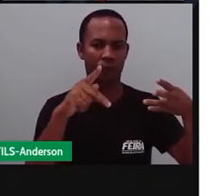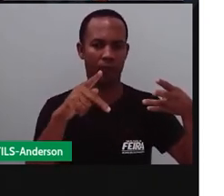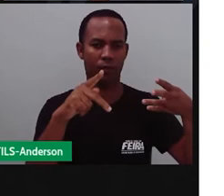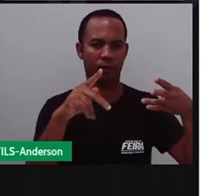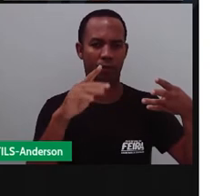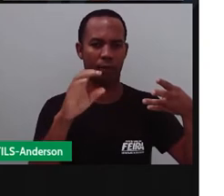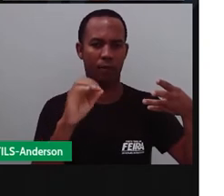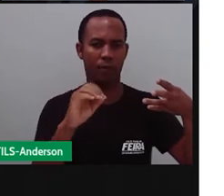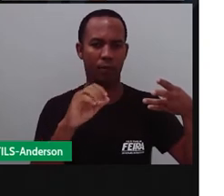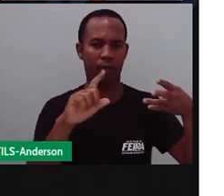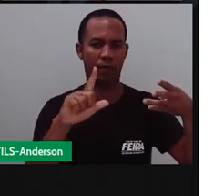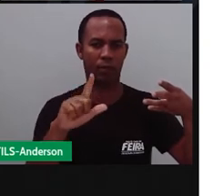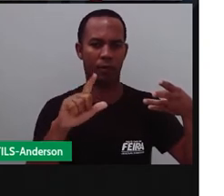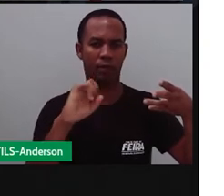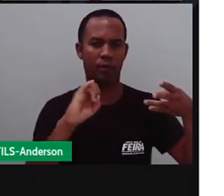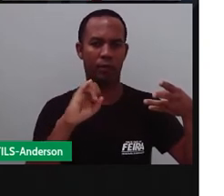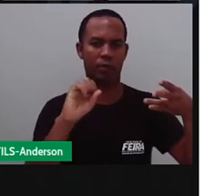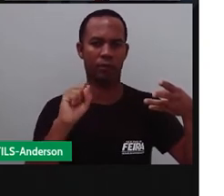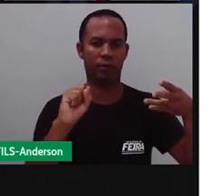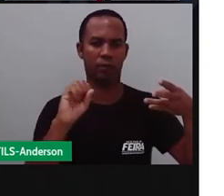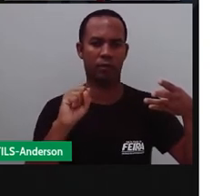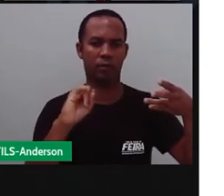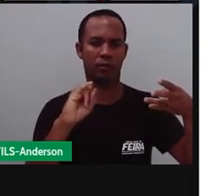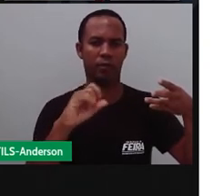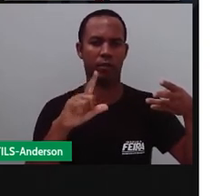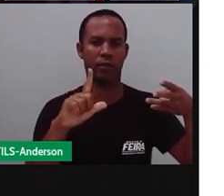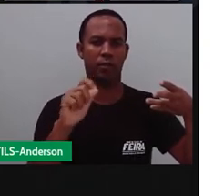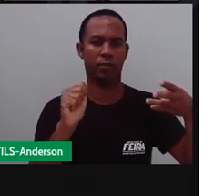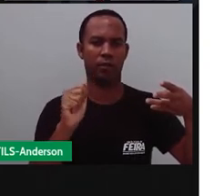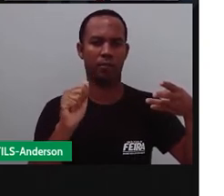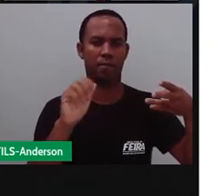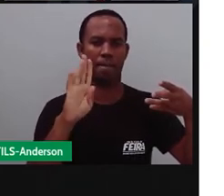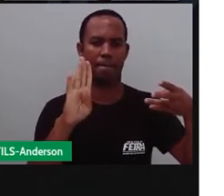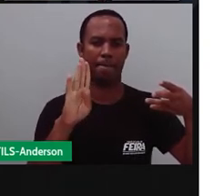palavras o quê? Né? Com mais de